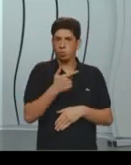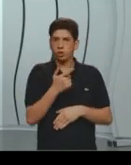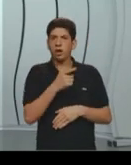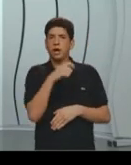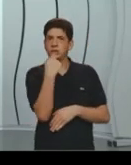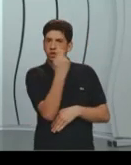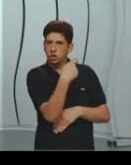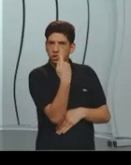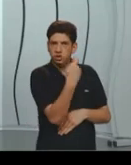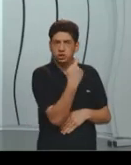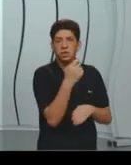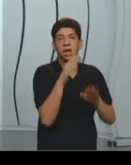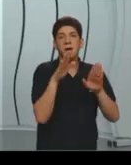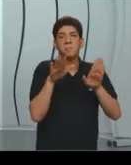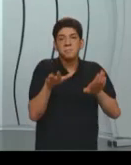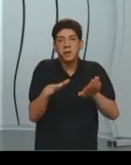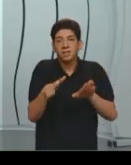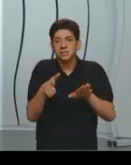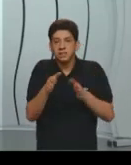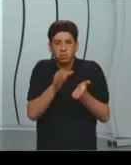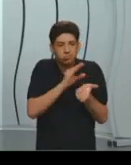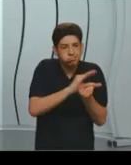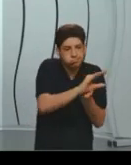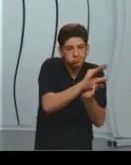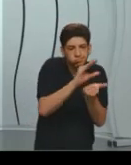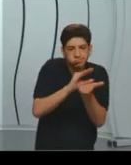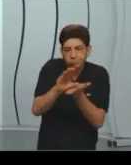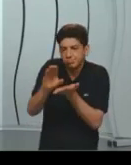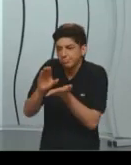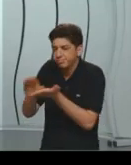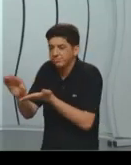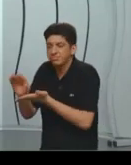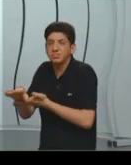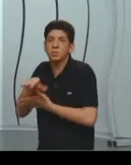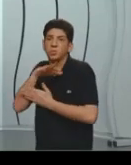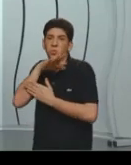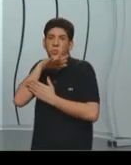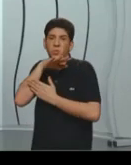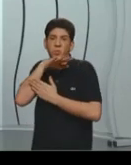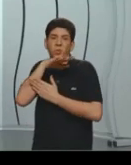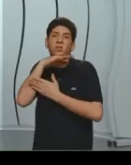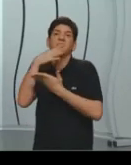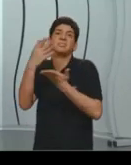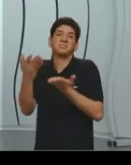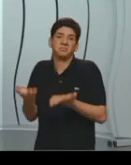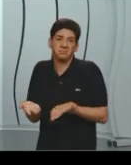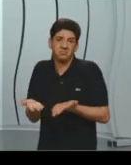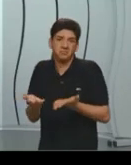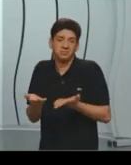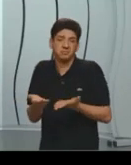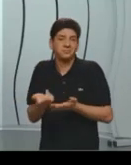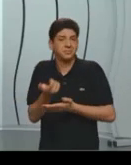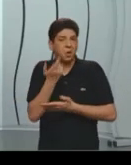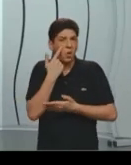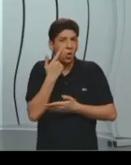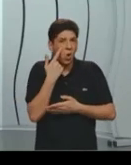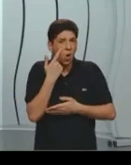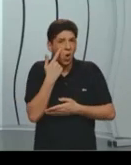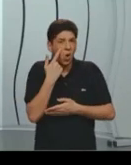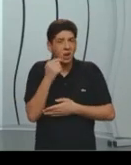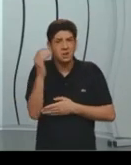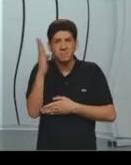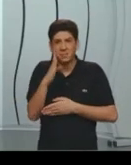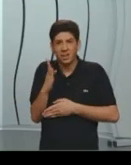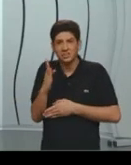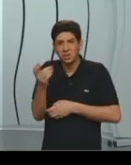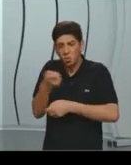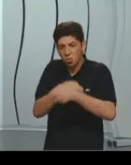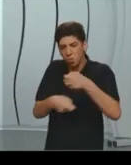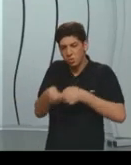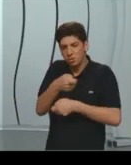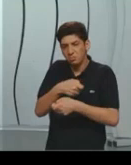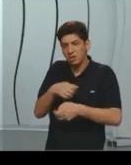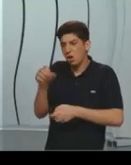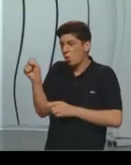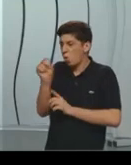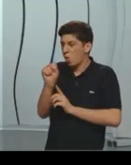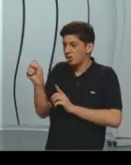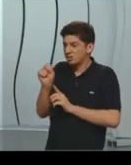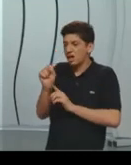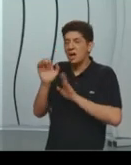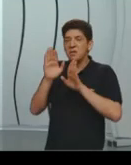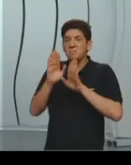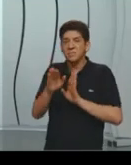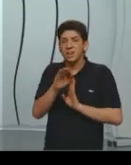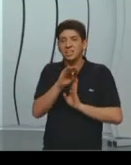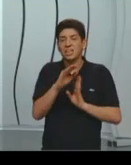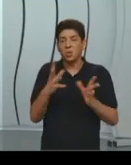mas essa renda não é bem distribuída. Isso vai ter um reflexo, porque a gente é a oitava economia do mundo, mais a gente, em IDH, em